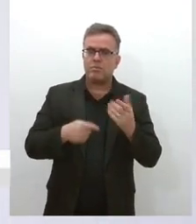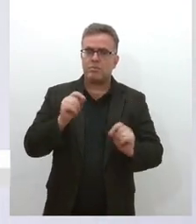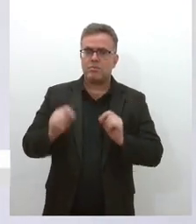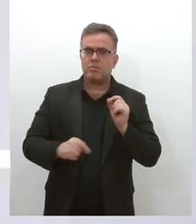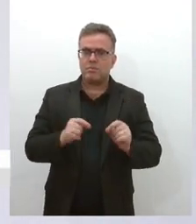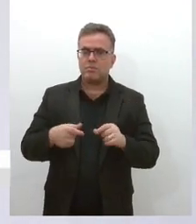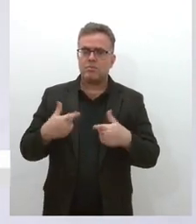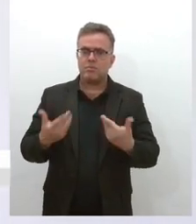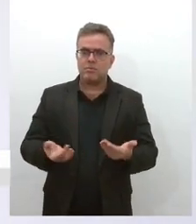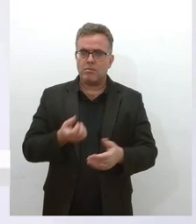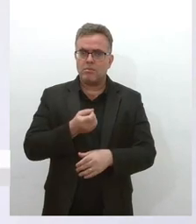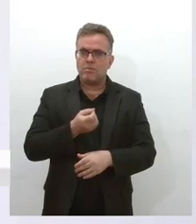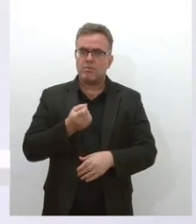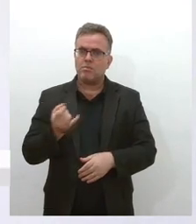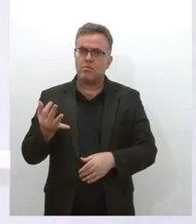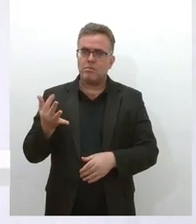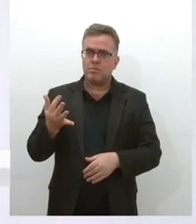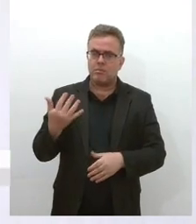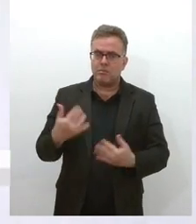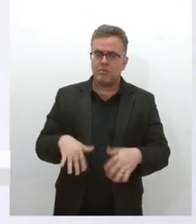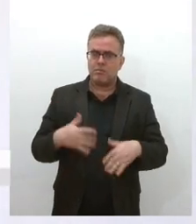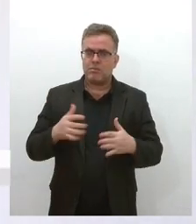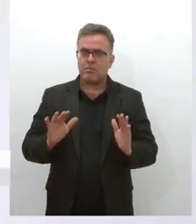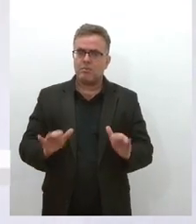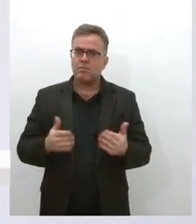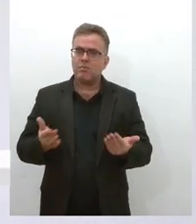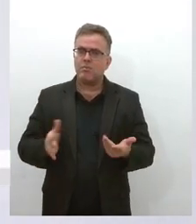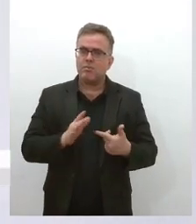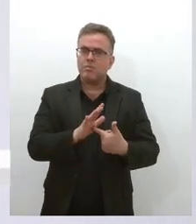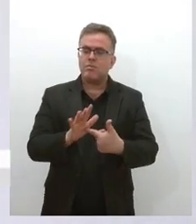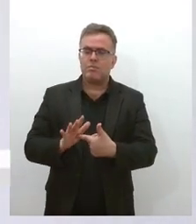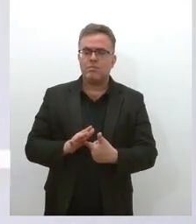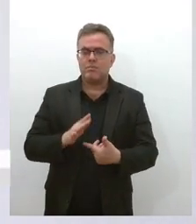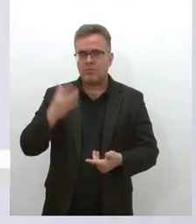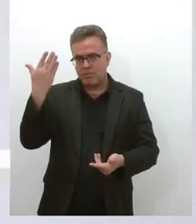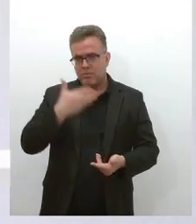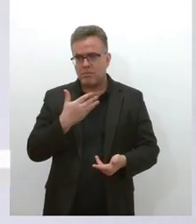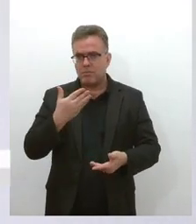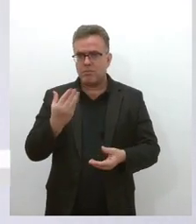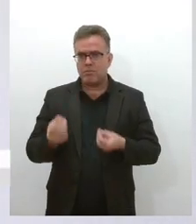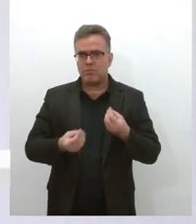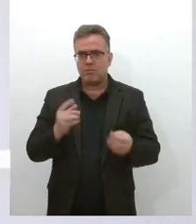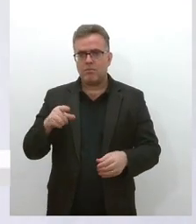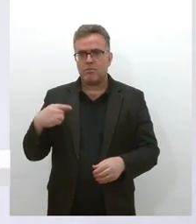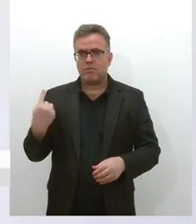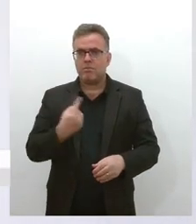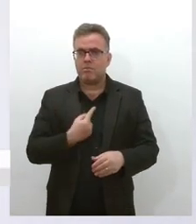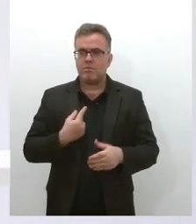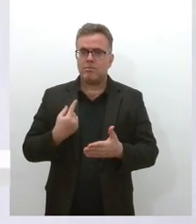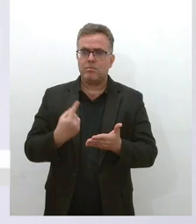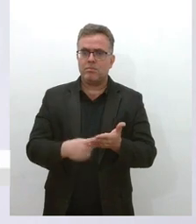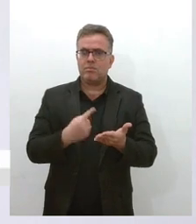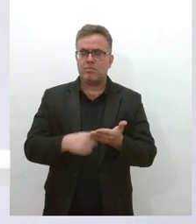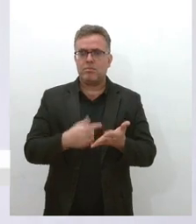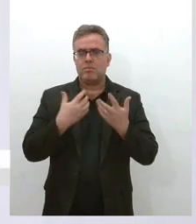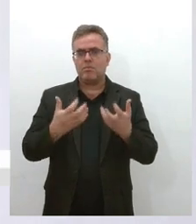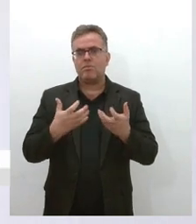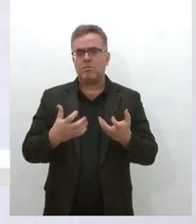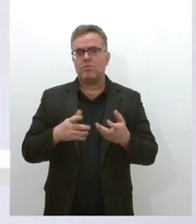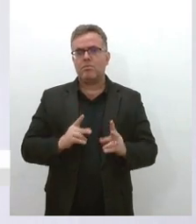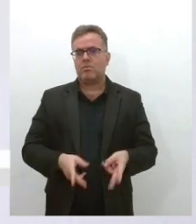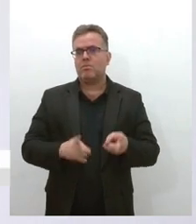enorme, né, e faz com que a gente requer da gente sempre essa